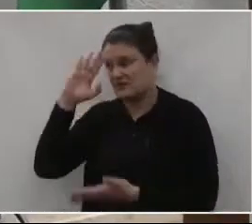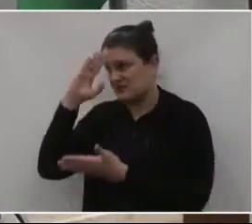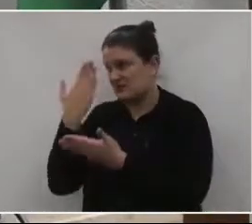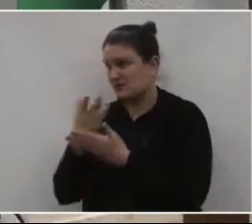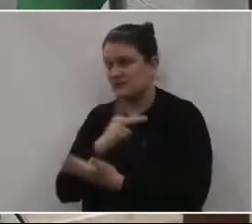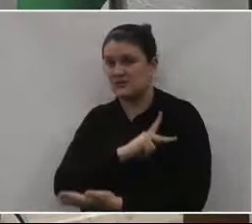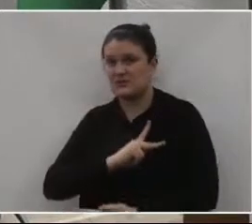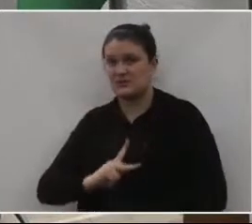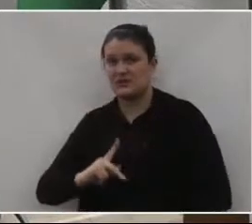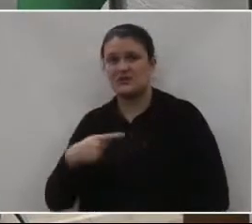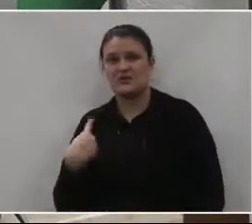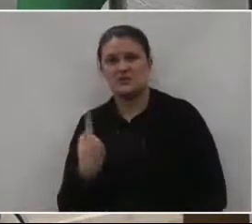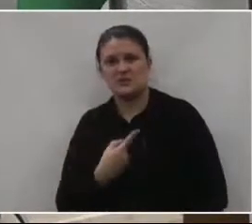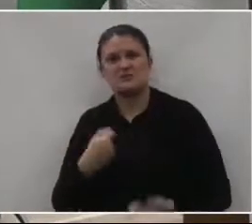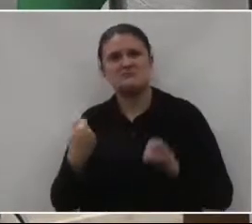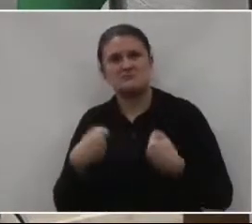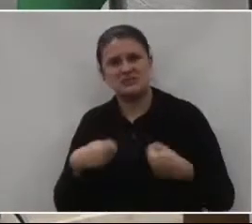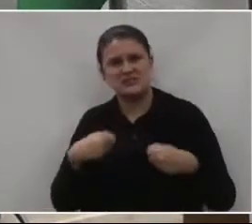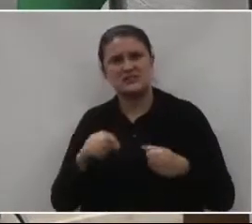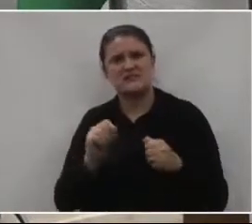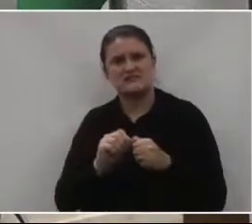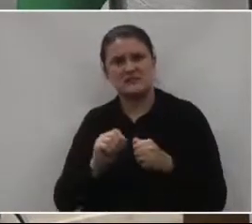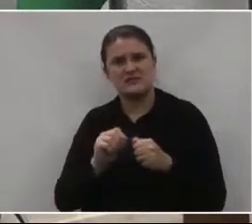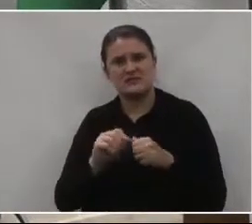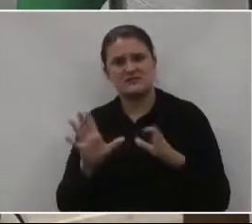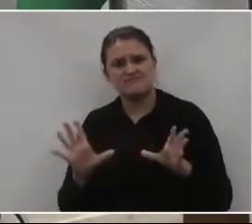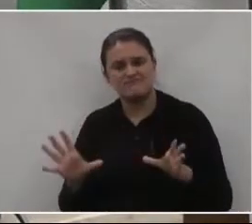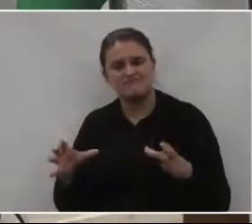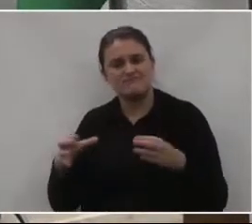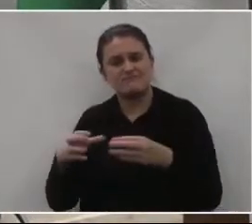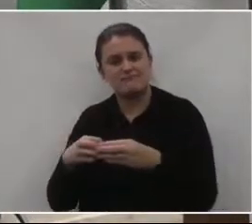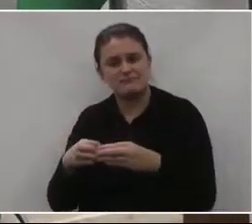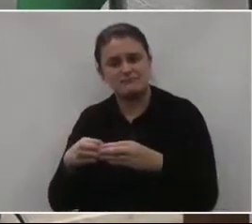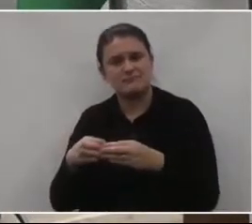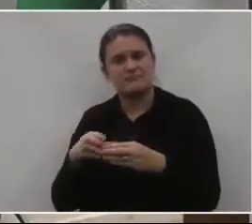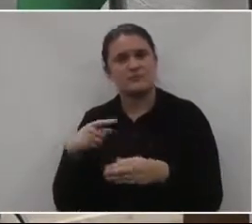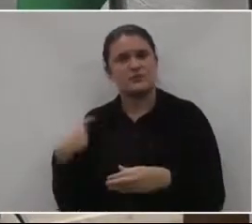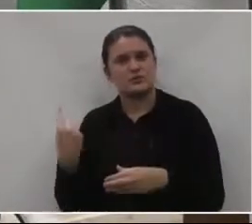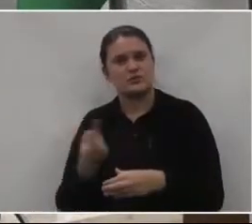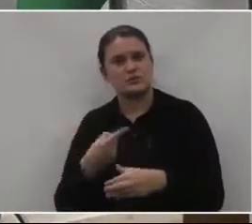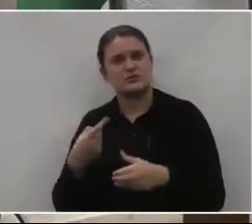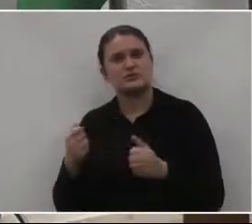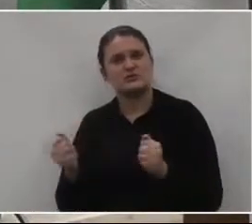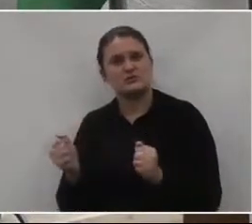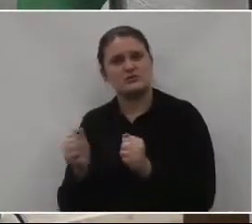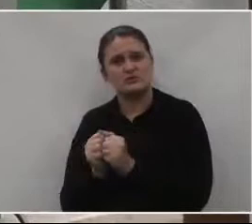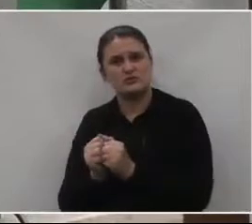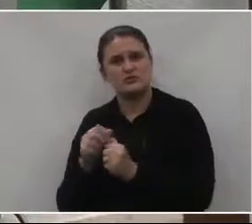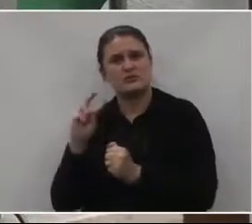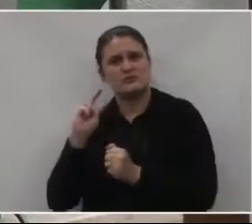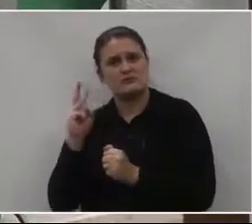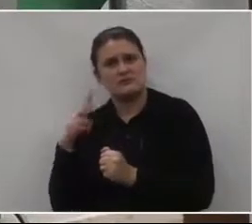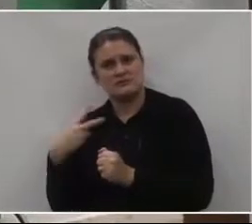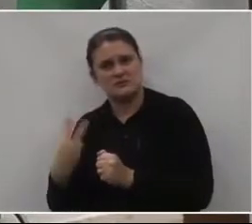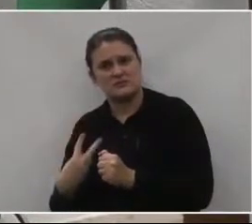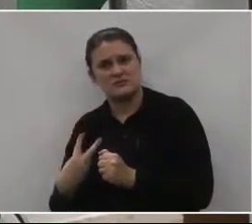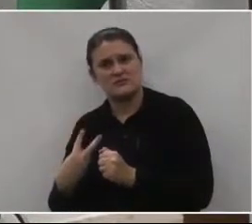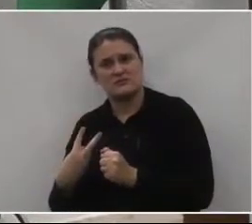que nós poderíamos fazer uma comissão e nós, juntos com os vereadores,